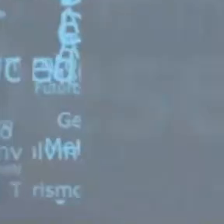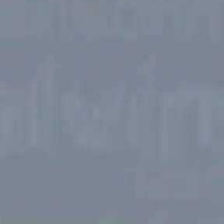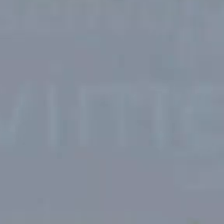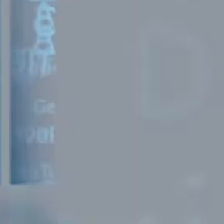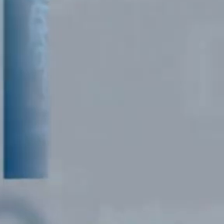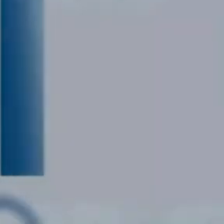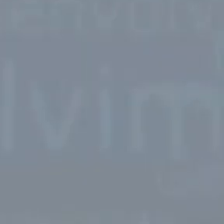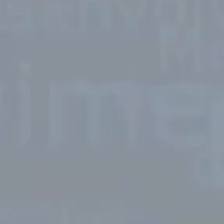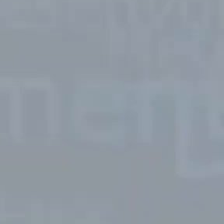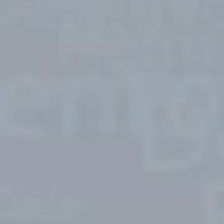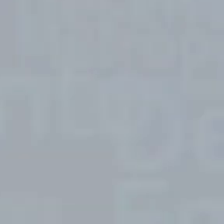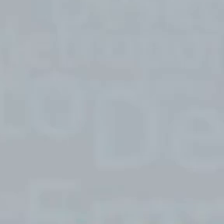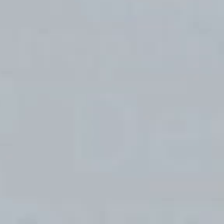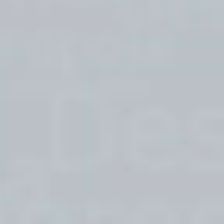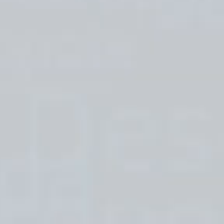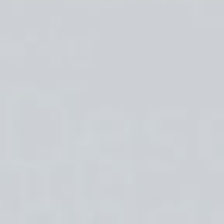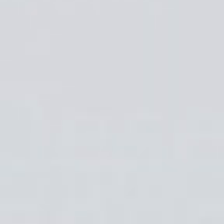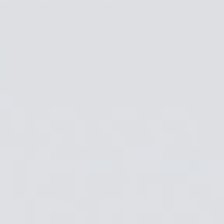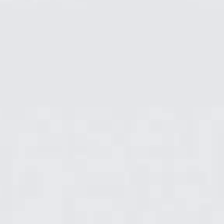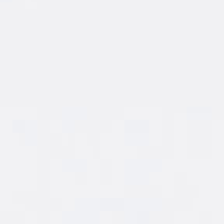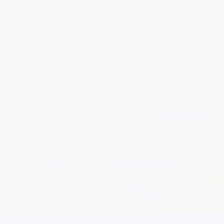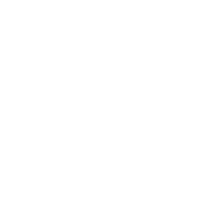Tchau. Tchau. Tchau.